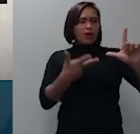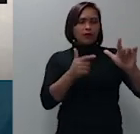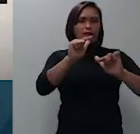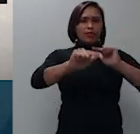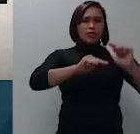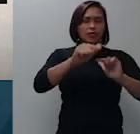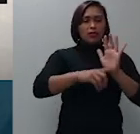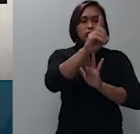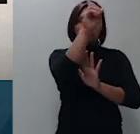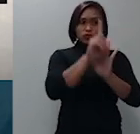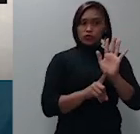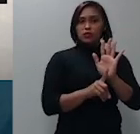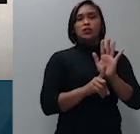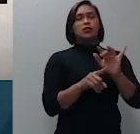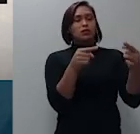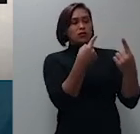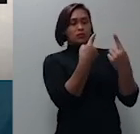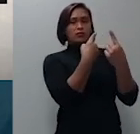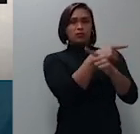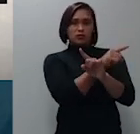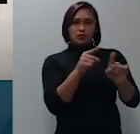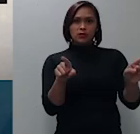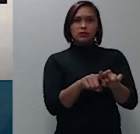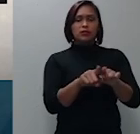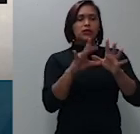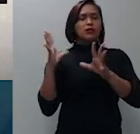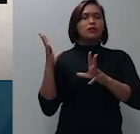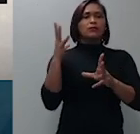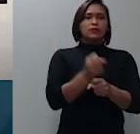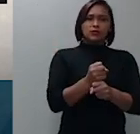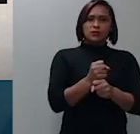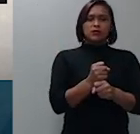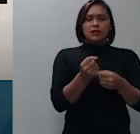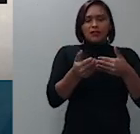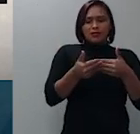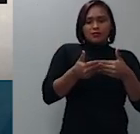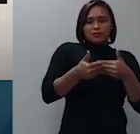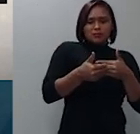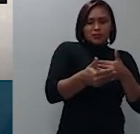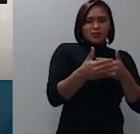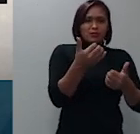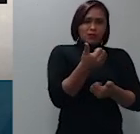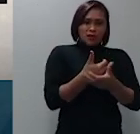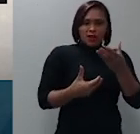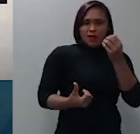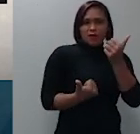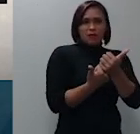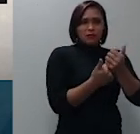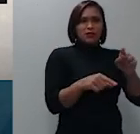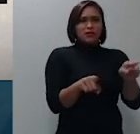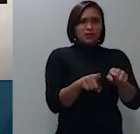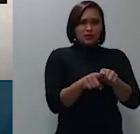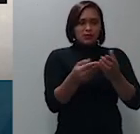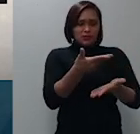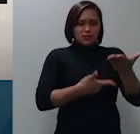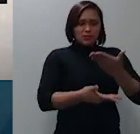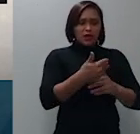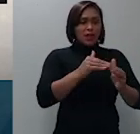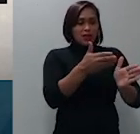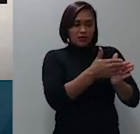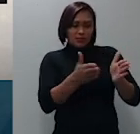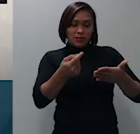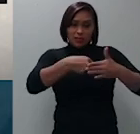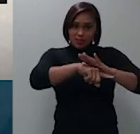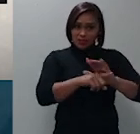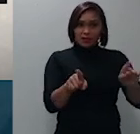contraditório e a concretização do princípio da cooperação voltada a obtenção em tempo razoável de decisão de